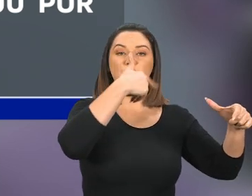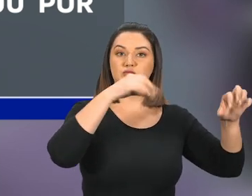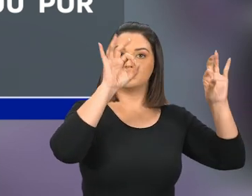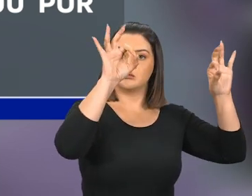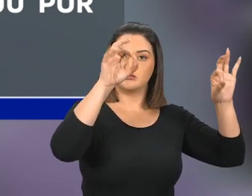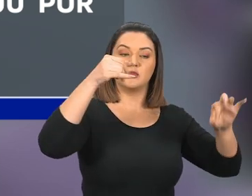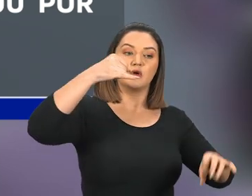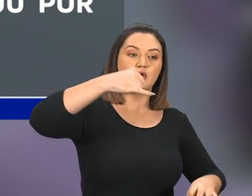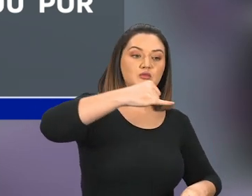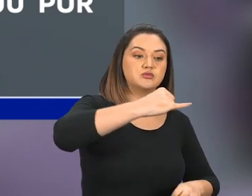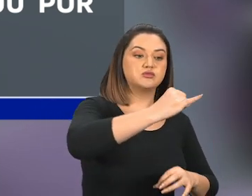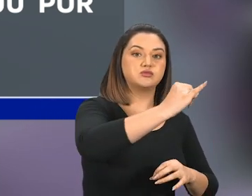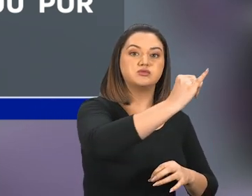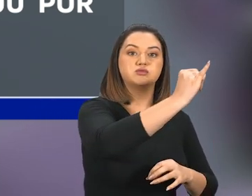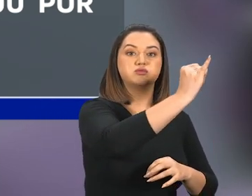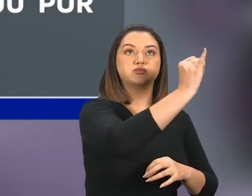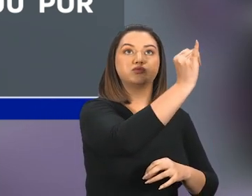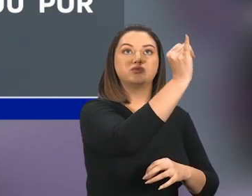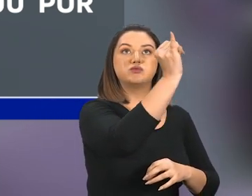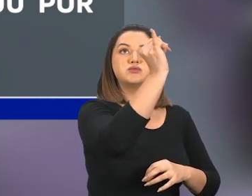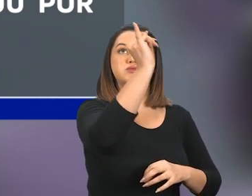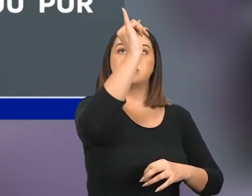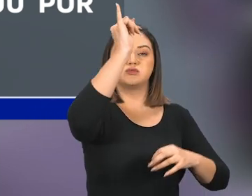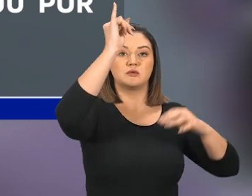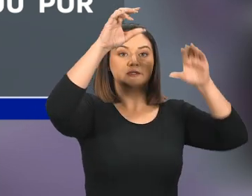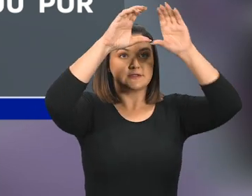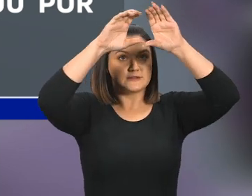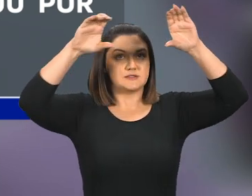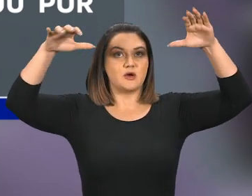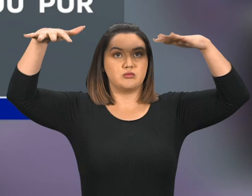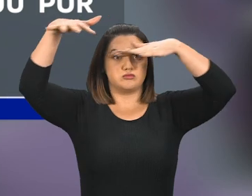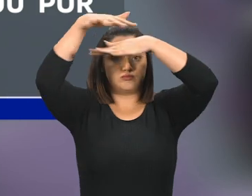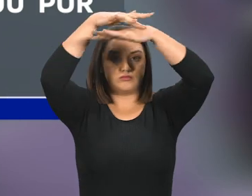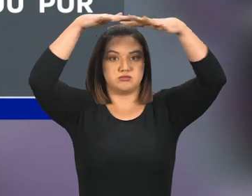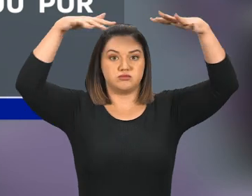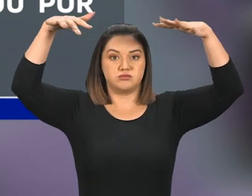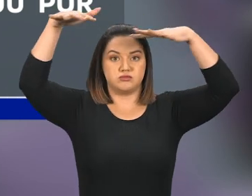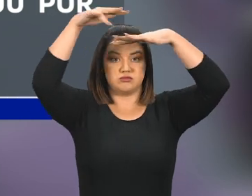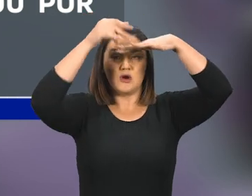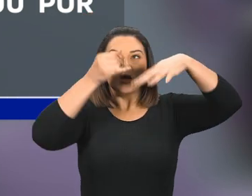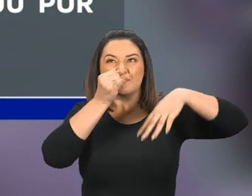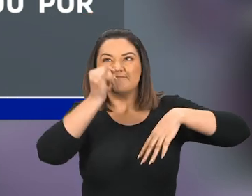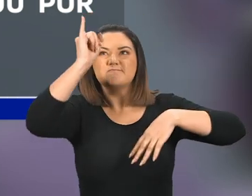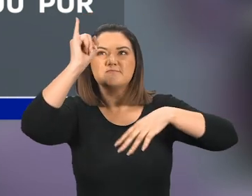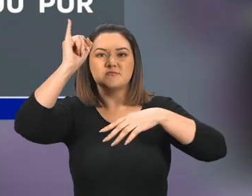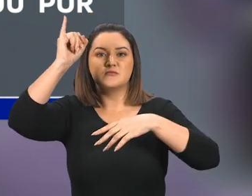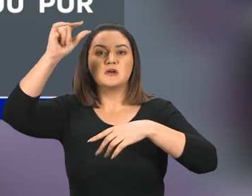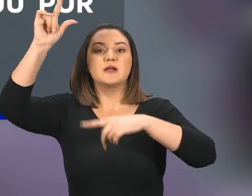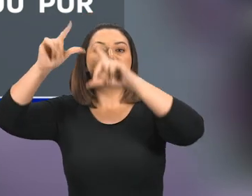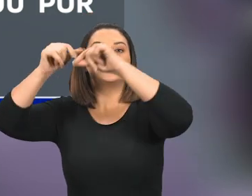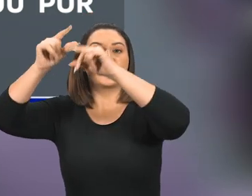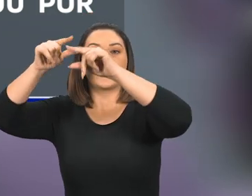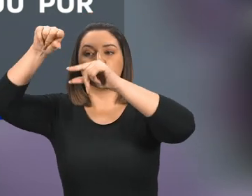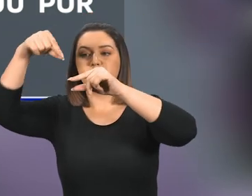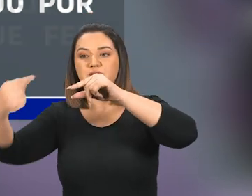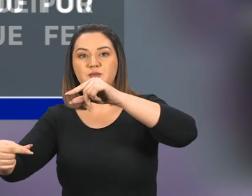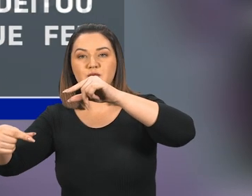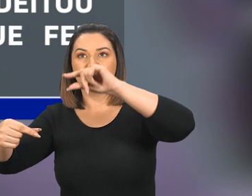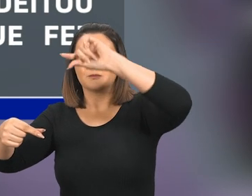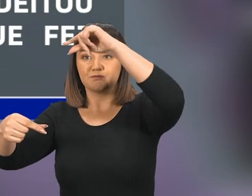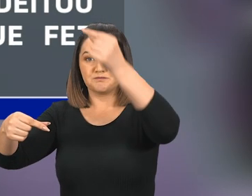Este chifre cresceu, Até atingir o exército dos céus, E alguns do exército e das estrelas, Lançou por terra e os pisou.